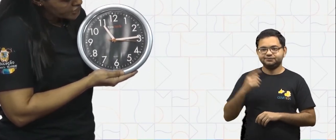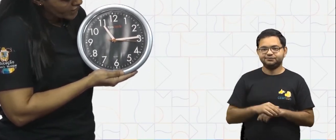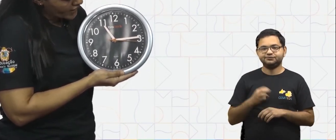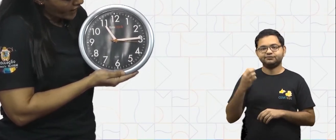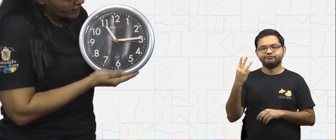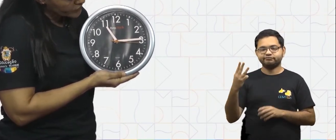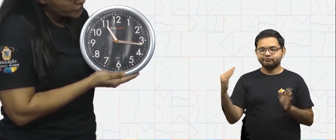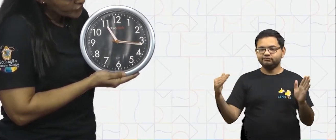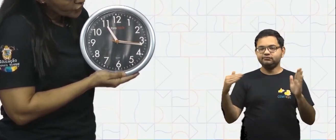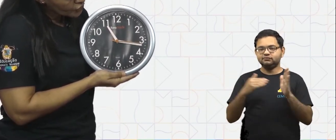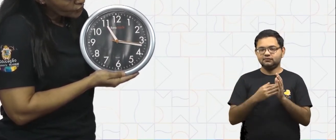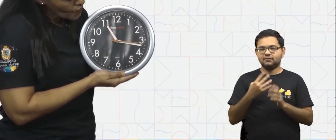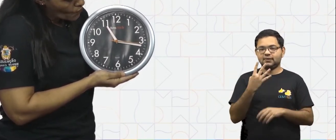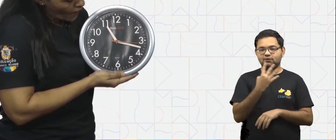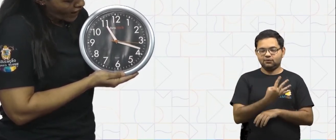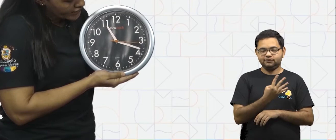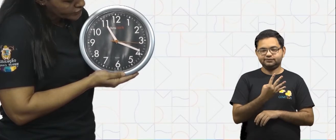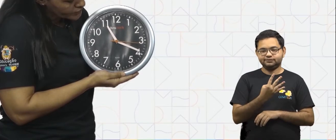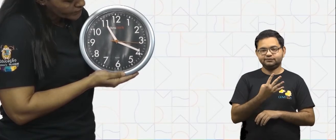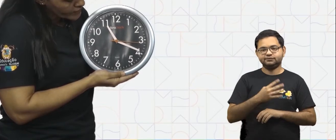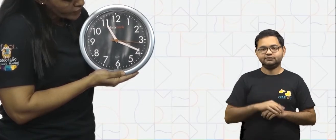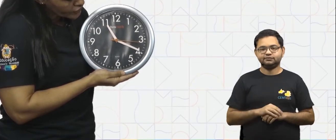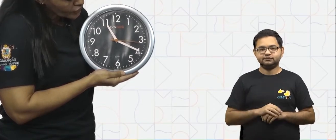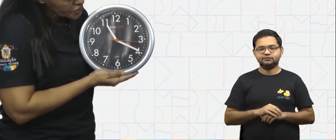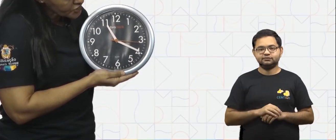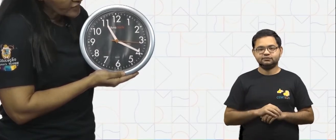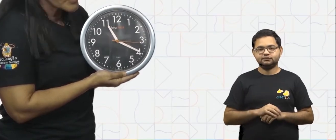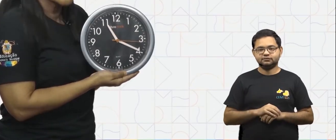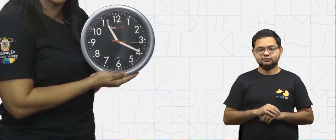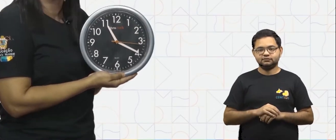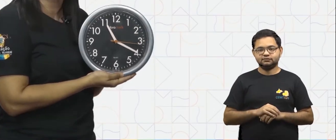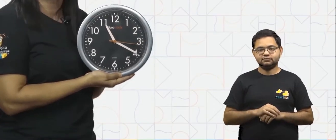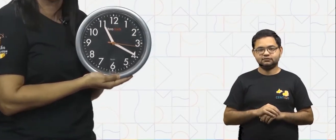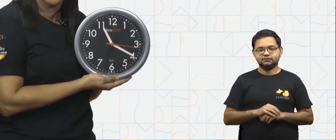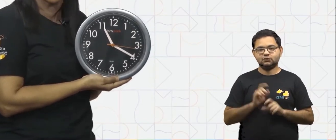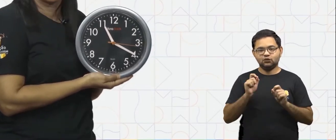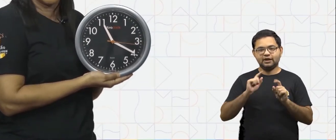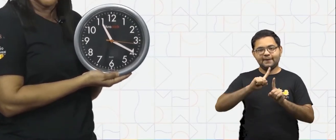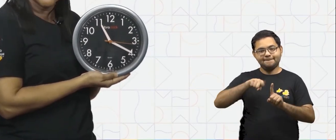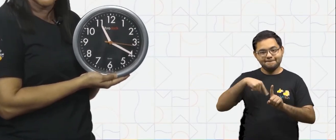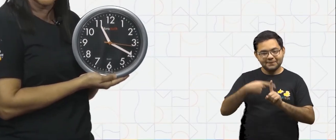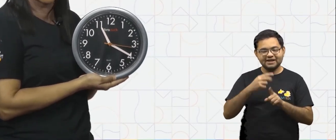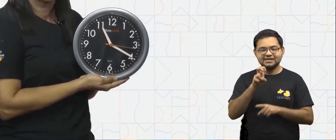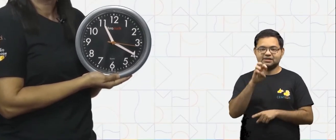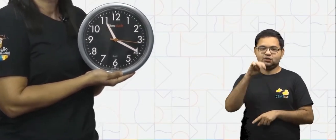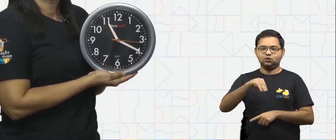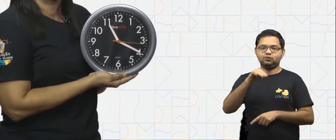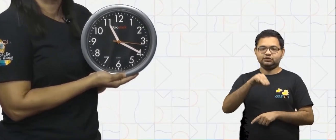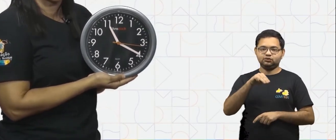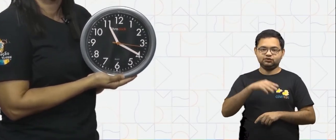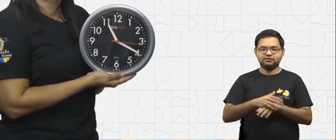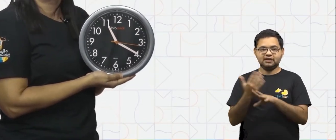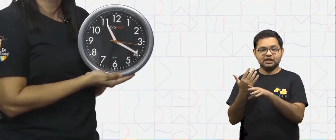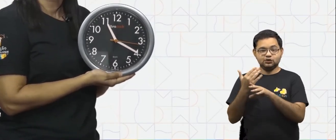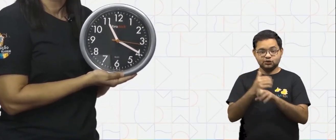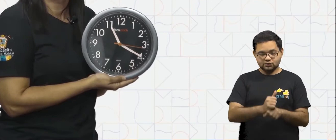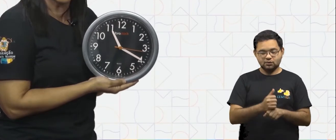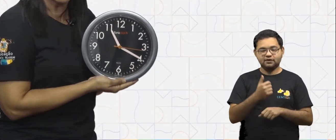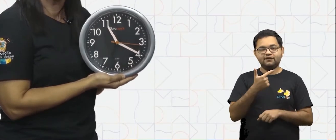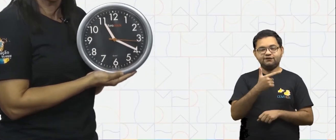para chegarmos no 4, nós temos mais 5 minutos, que já dar